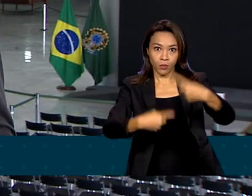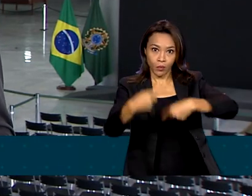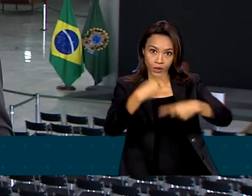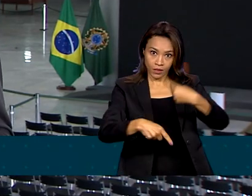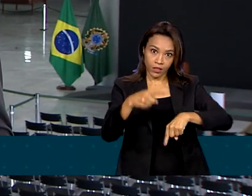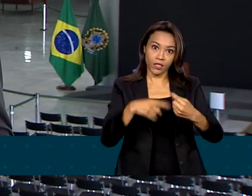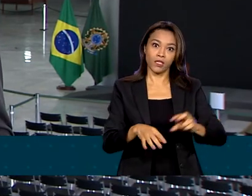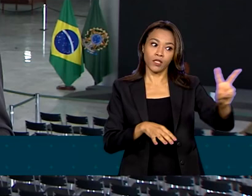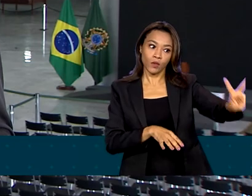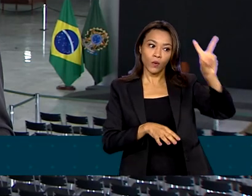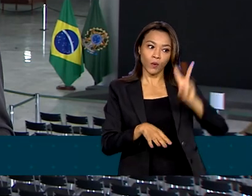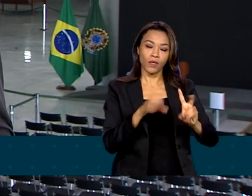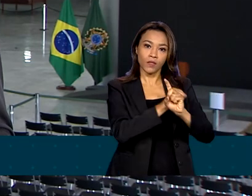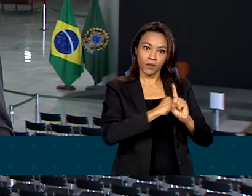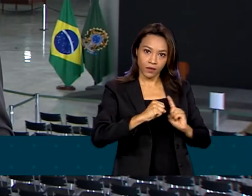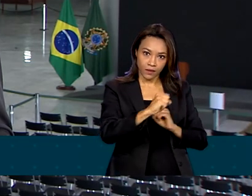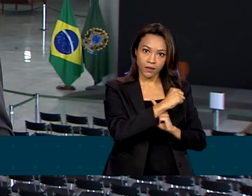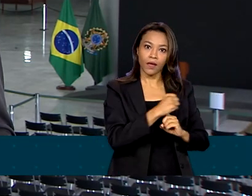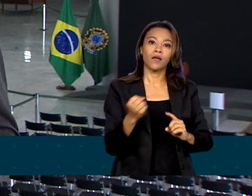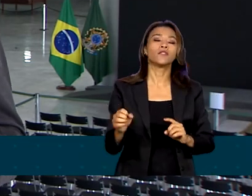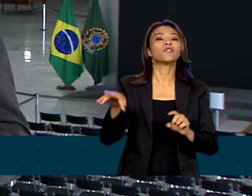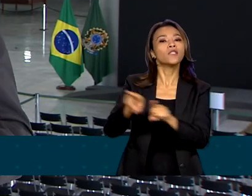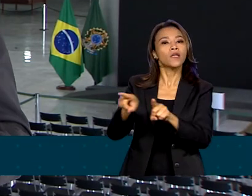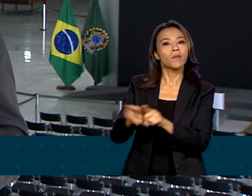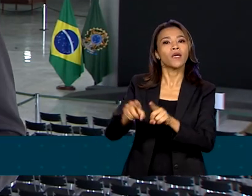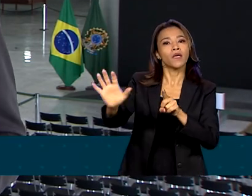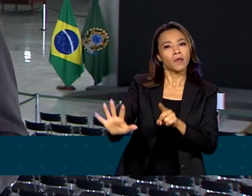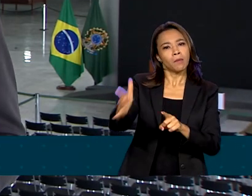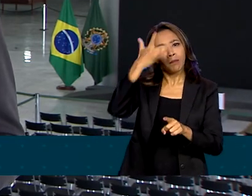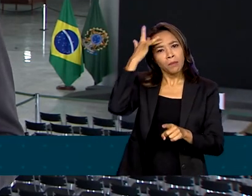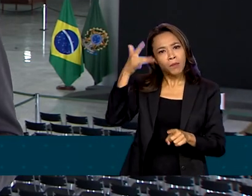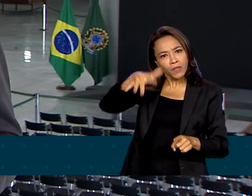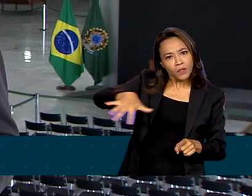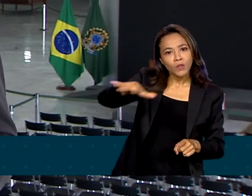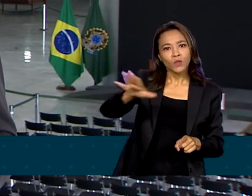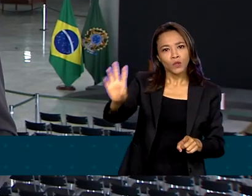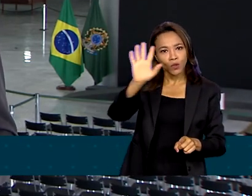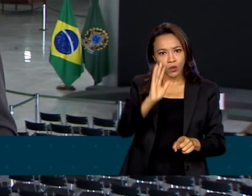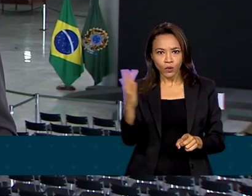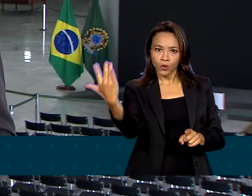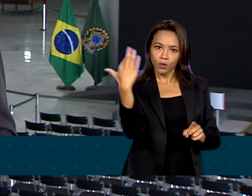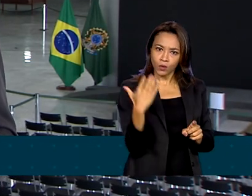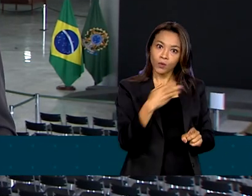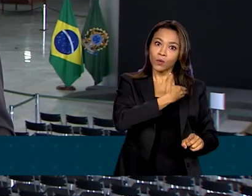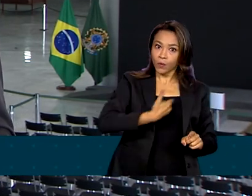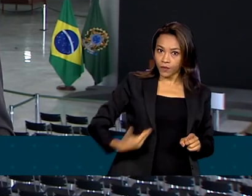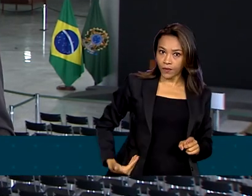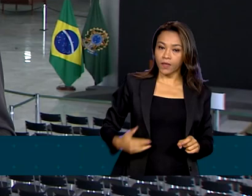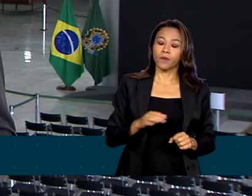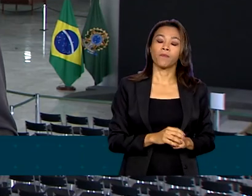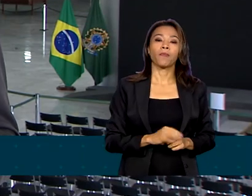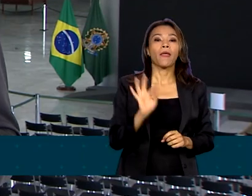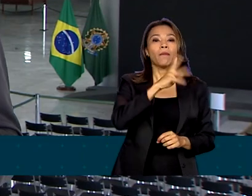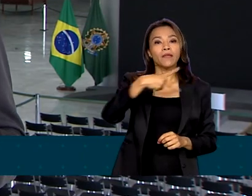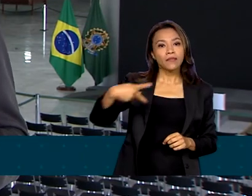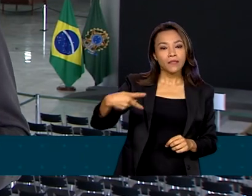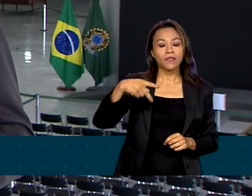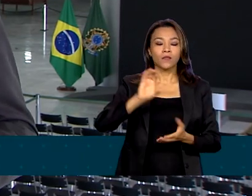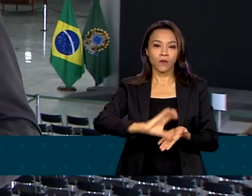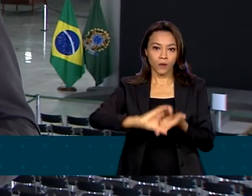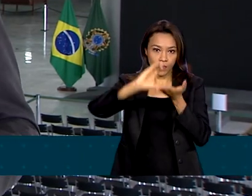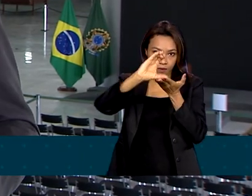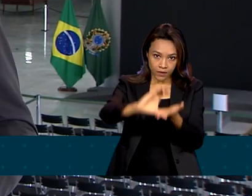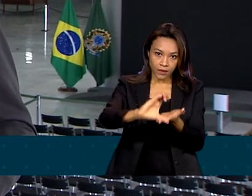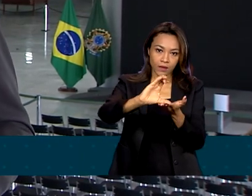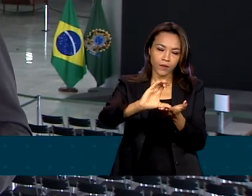da sociedade civil. Na oportunidade, também serão reempoçados os conselheiros e a presidente do Conselho, Elisabetta Recine,